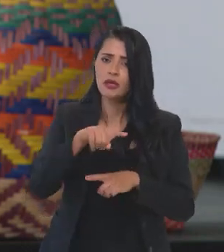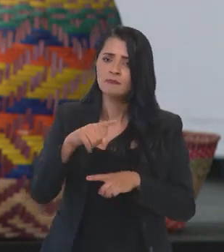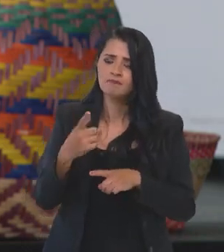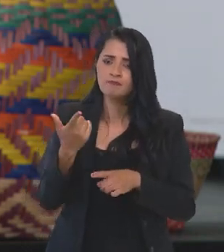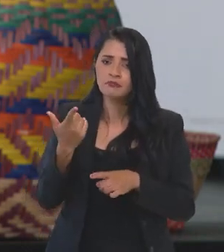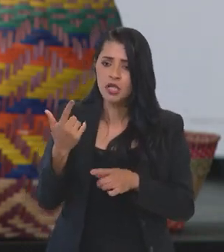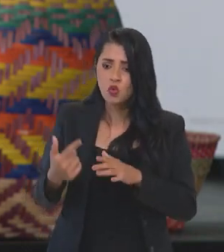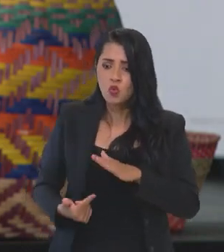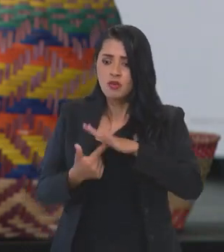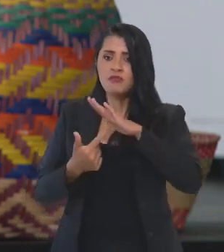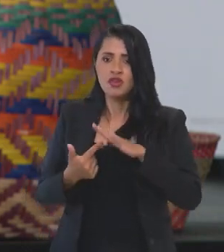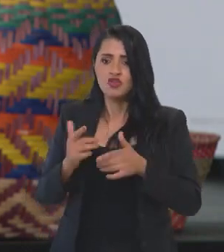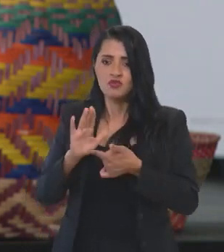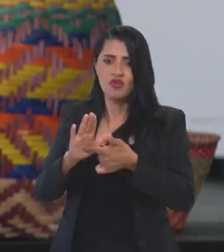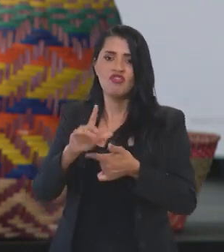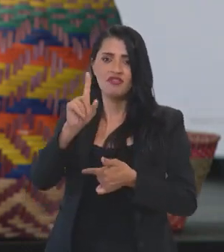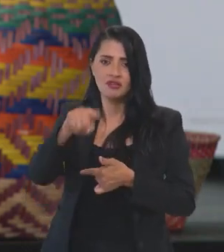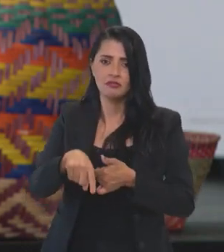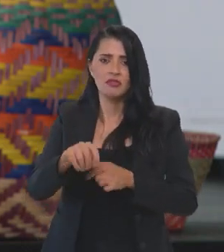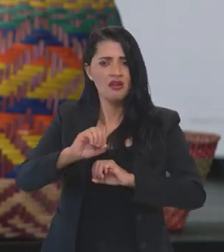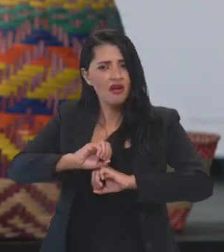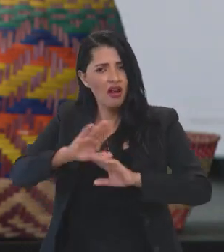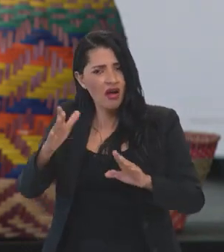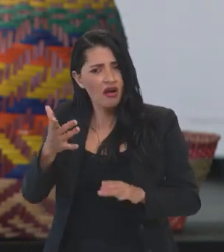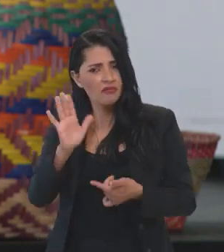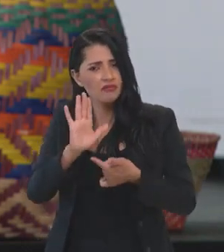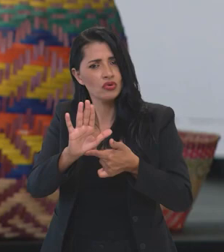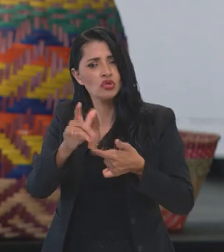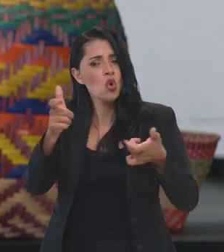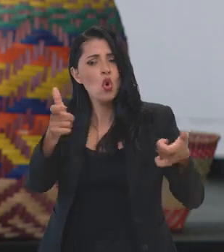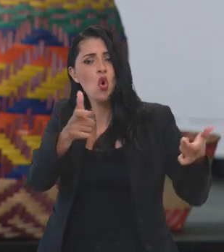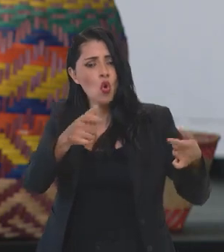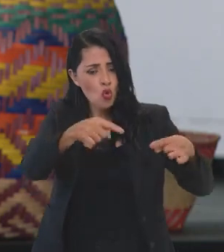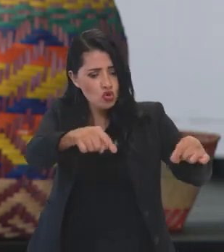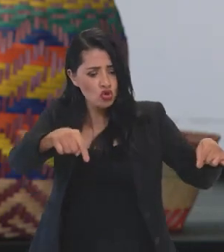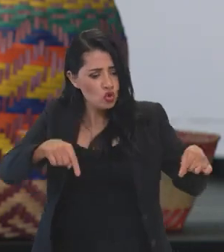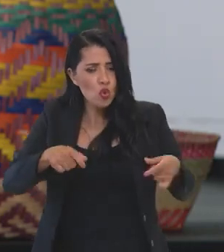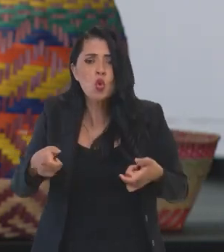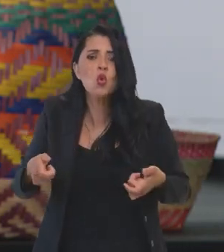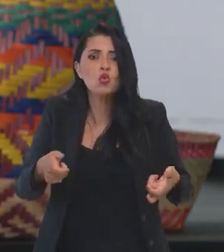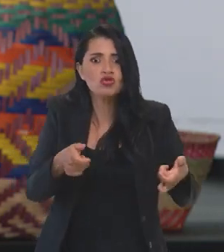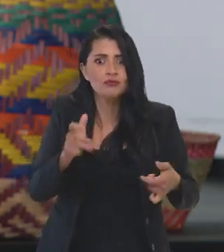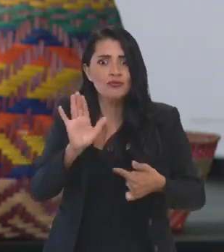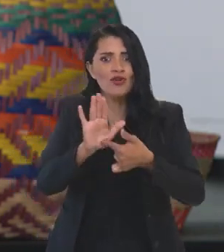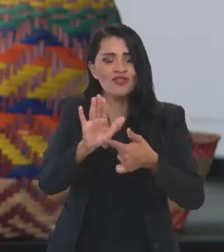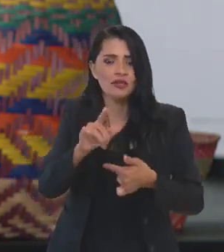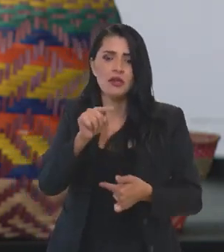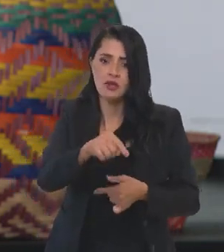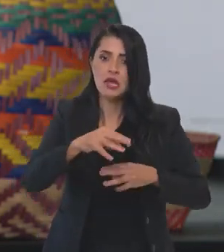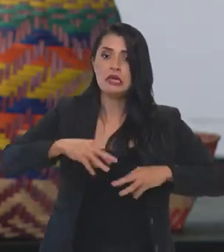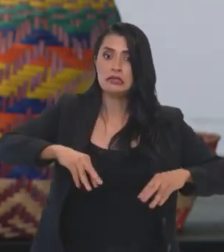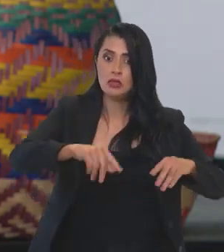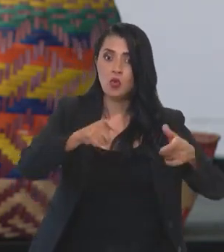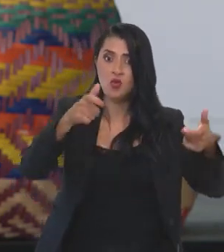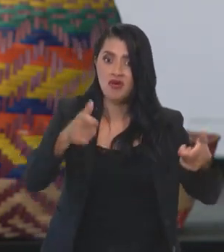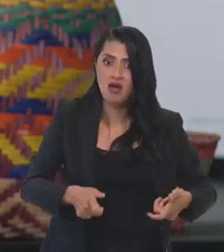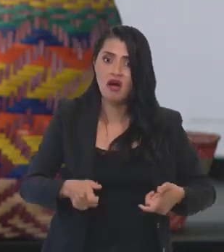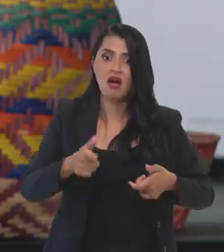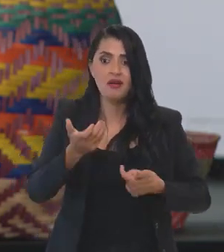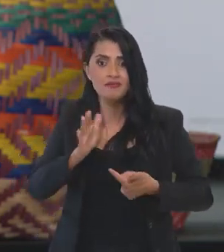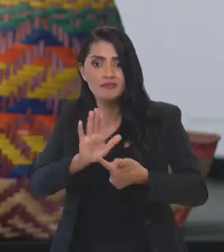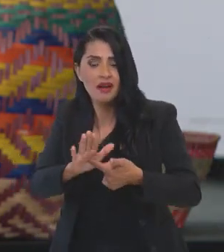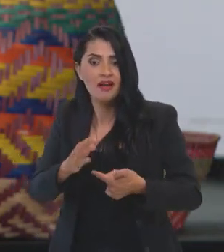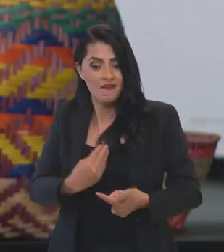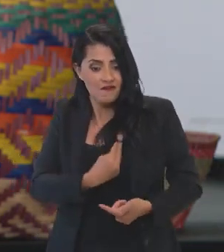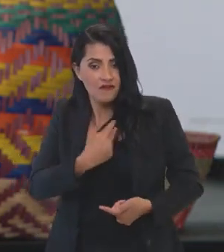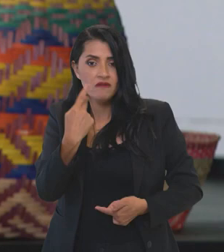porque eles estabelecem um limite e, de uma forma bem clara, onde será reconhecida a terra indígena. E essa terra serve para